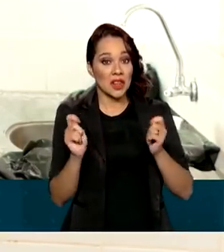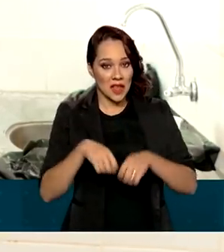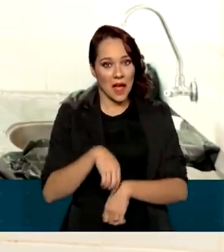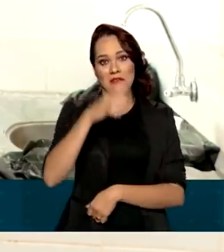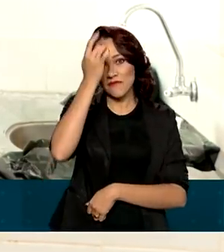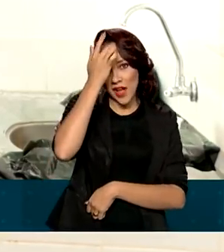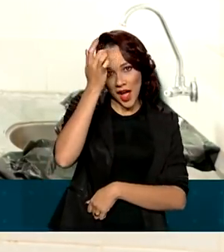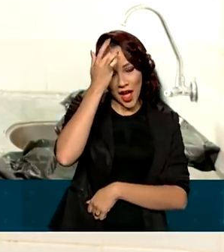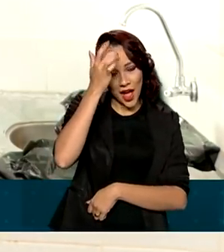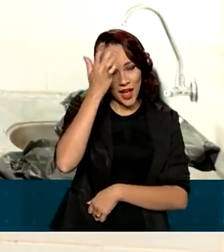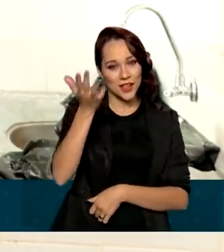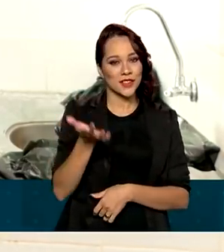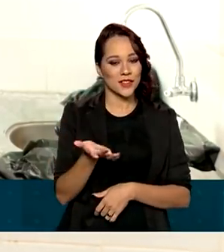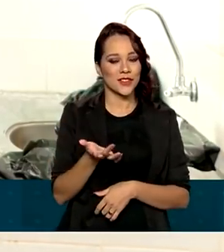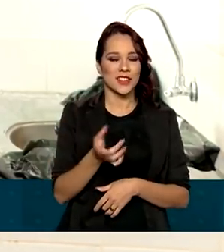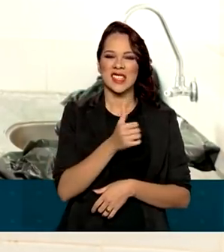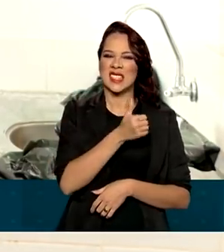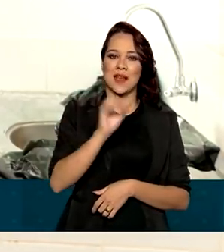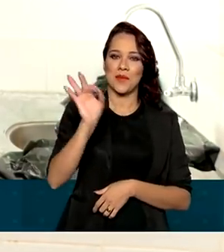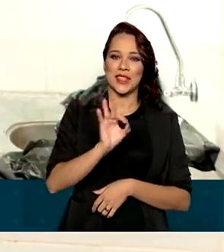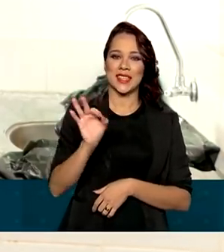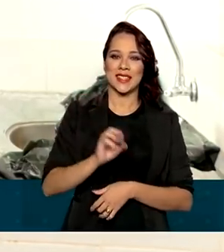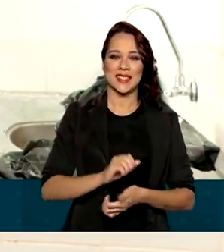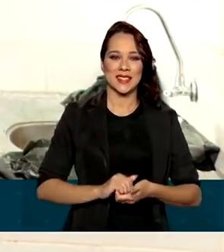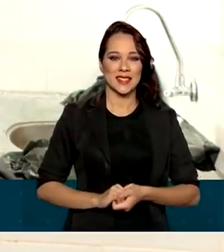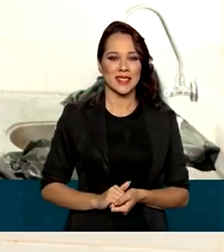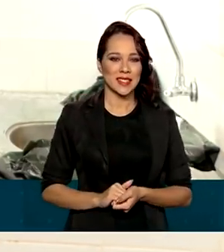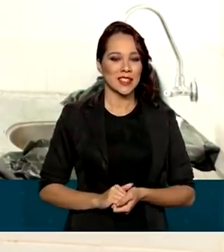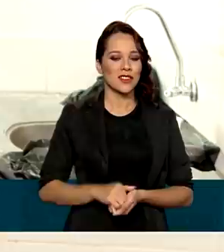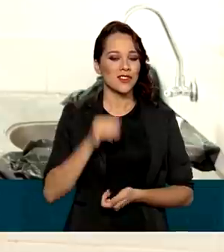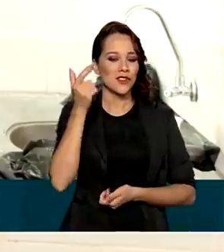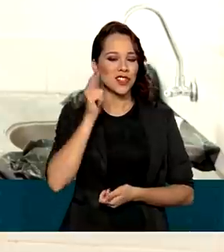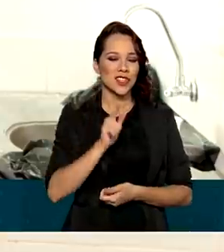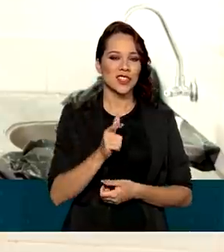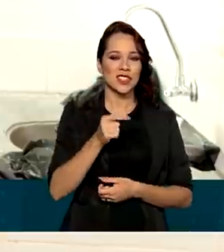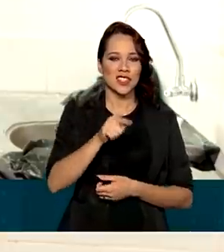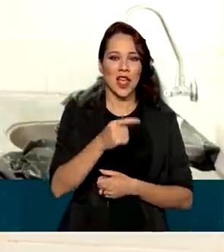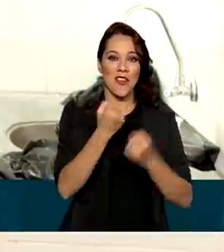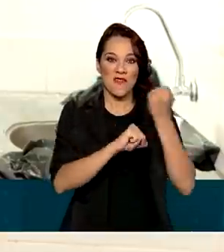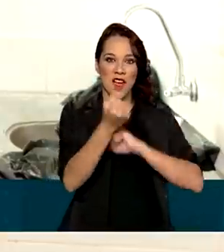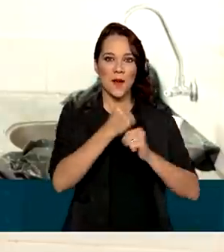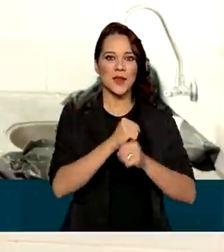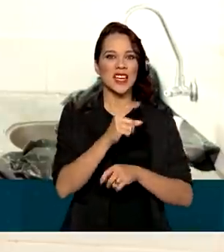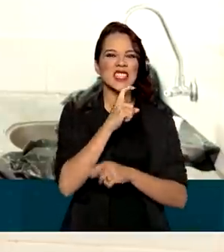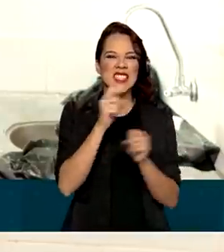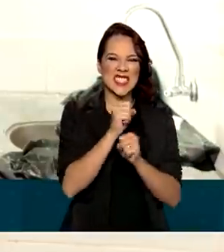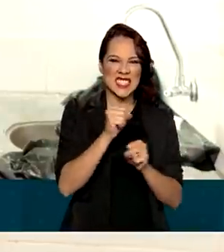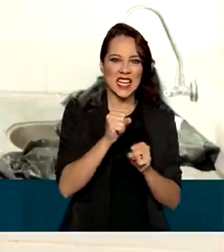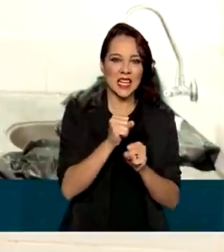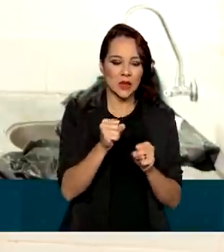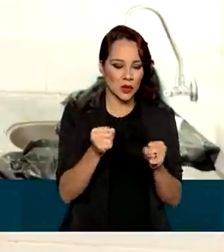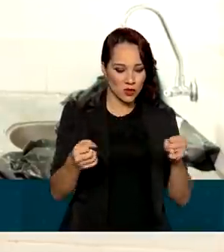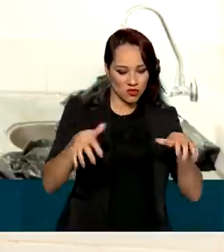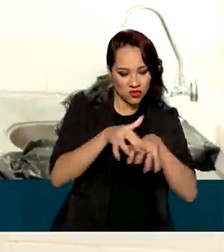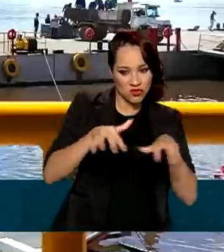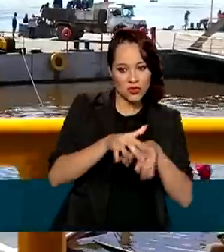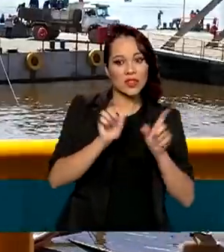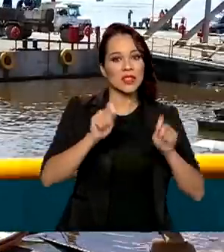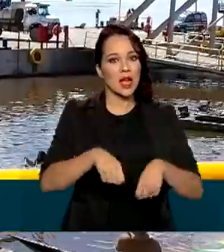facilitou 100%. Temos uma fábrica de gelo aí, o mercado bom aqui.